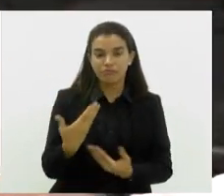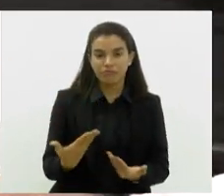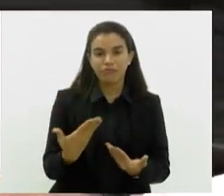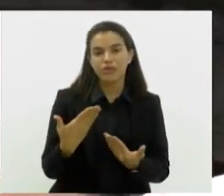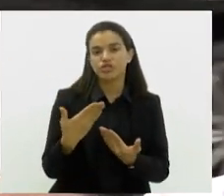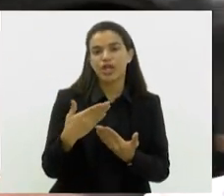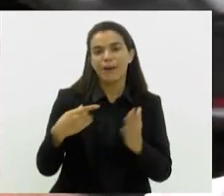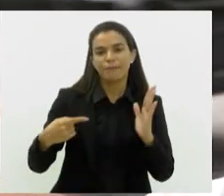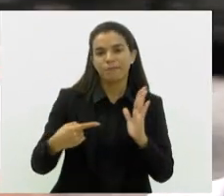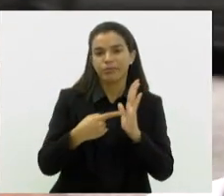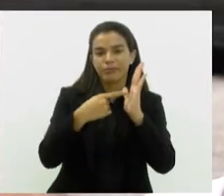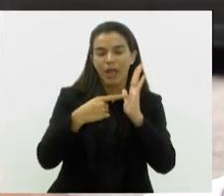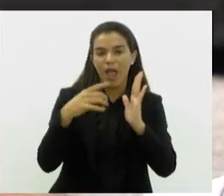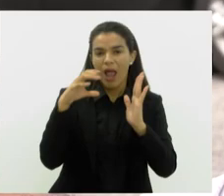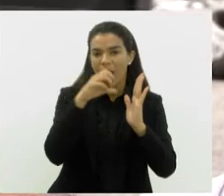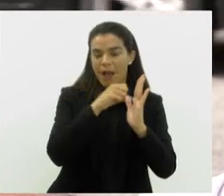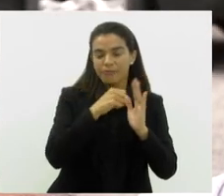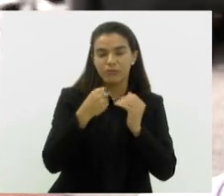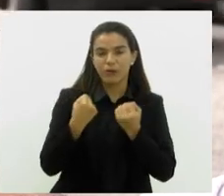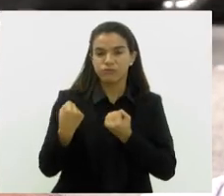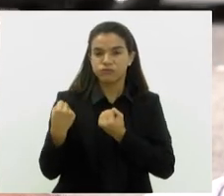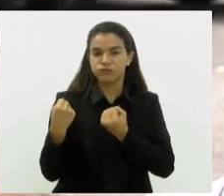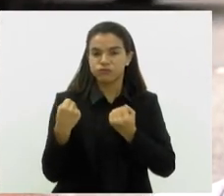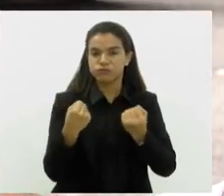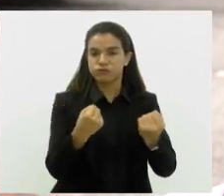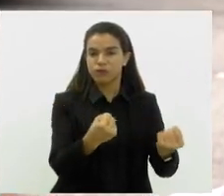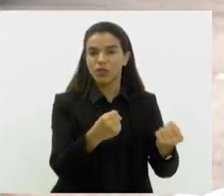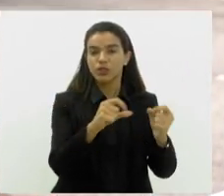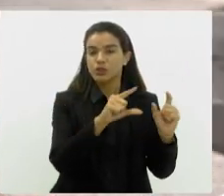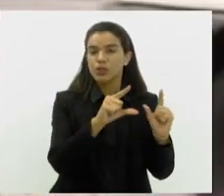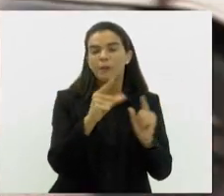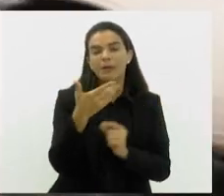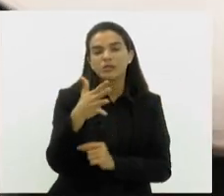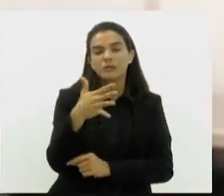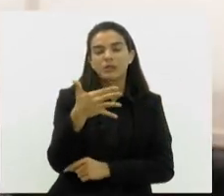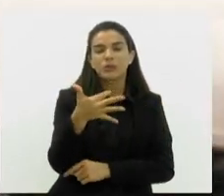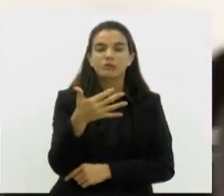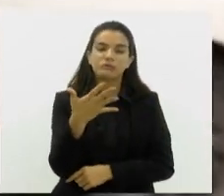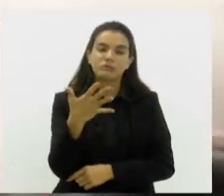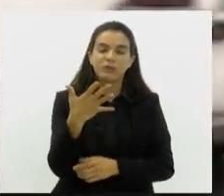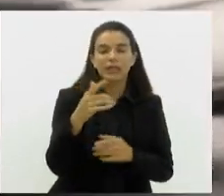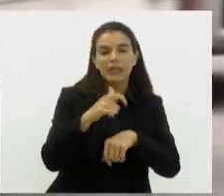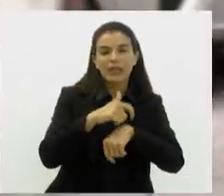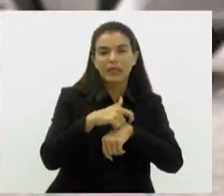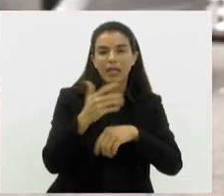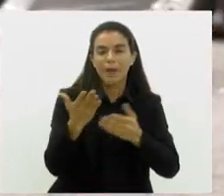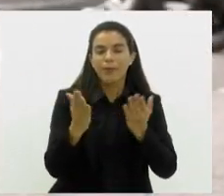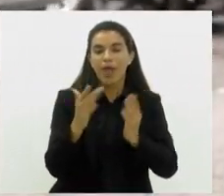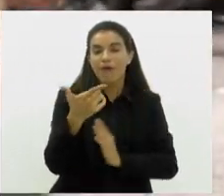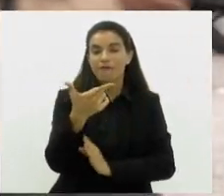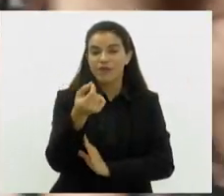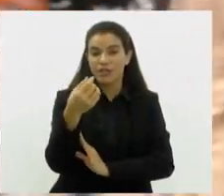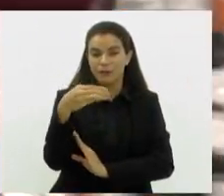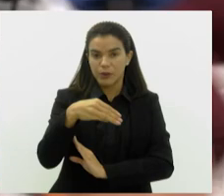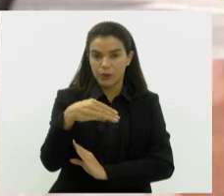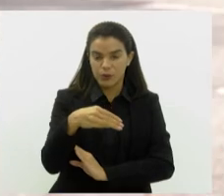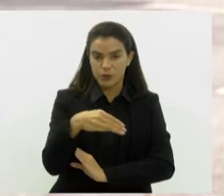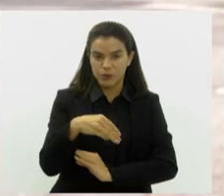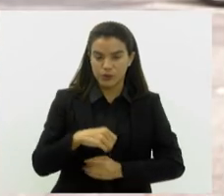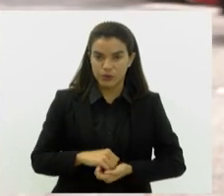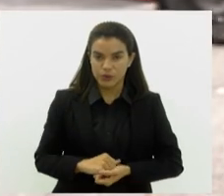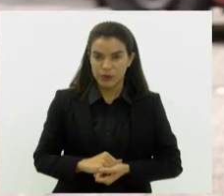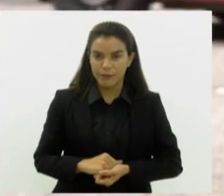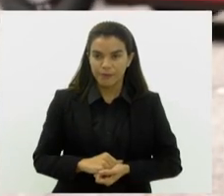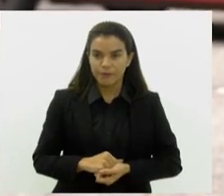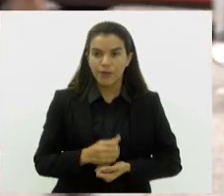já está pronta para ser enviada para despacho para enviar uma viatura. A gente vê uma redução aí cerca de 10 minutos. O tempo médio desse tipo de atendimento é de 20 minutos, no máximo. E